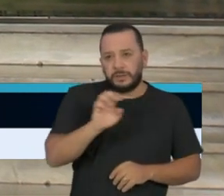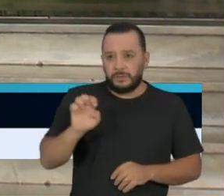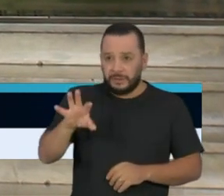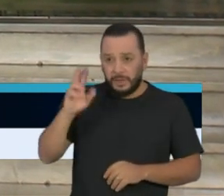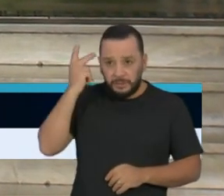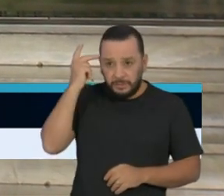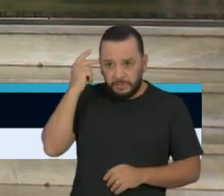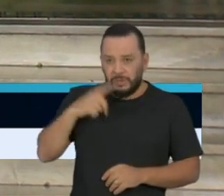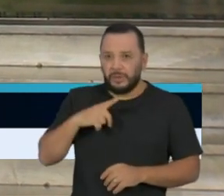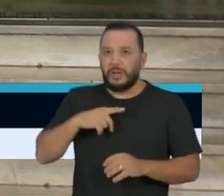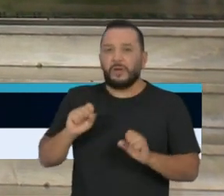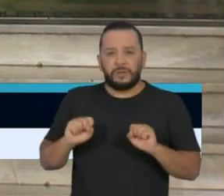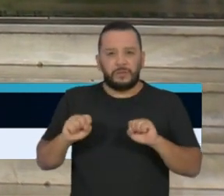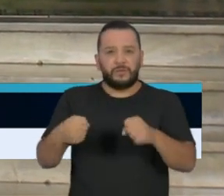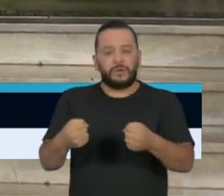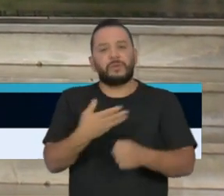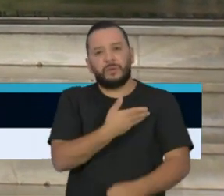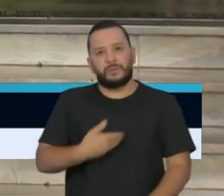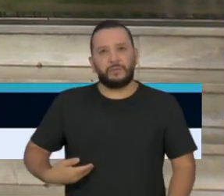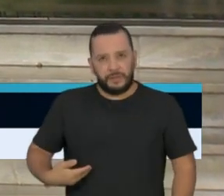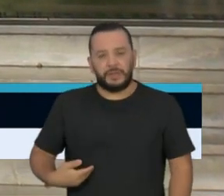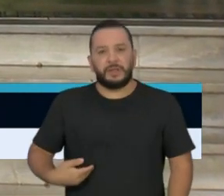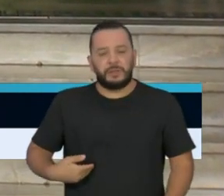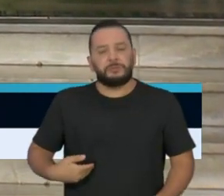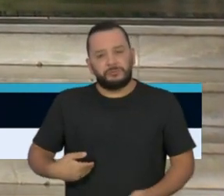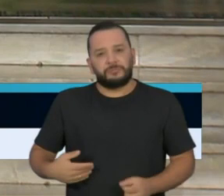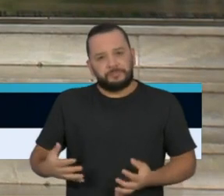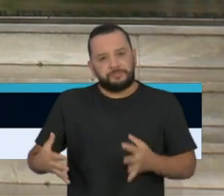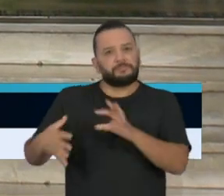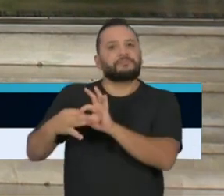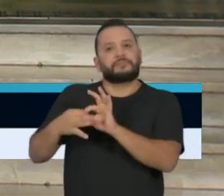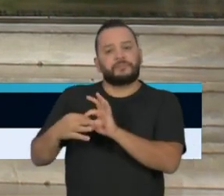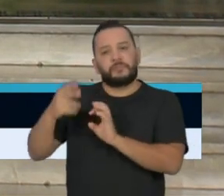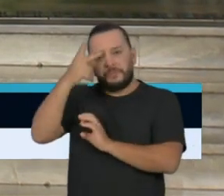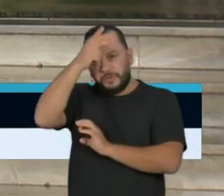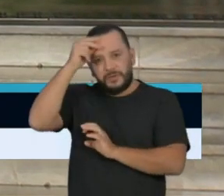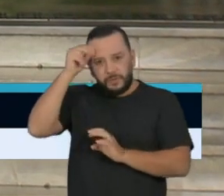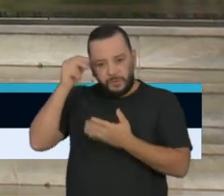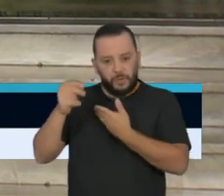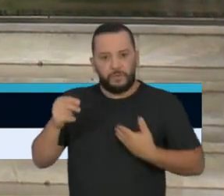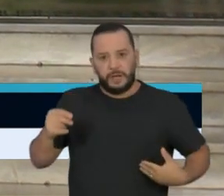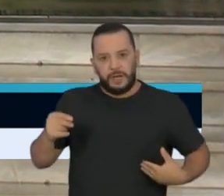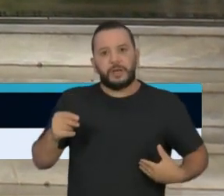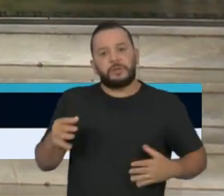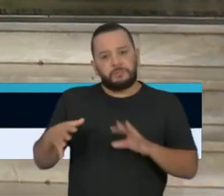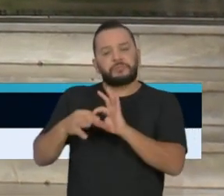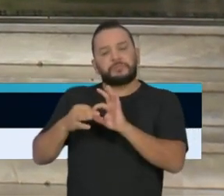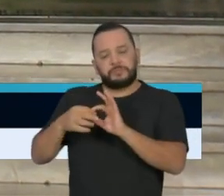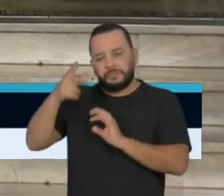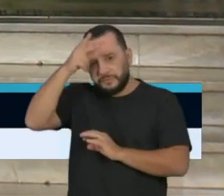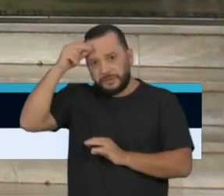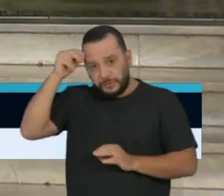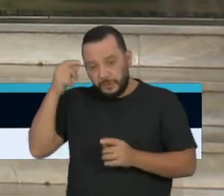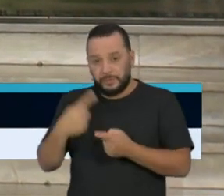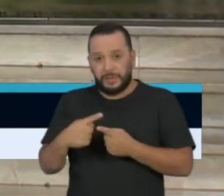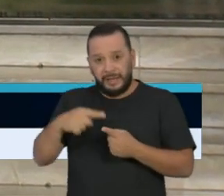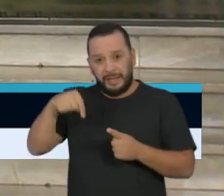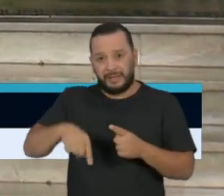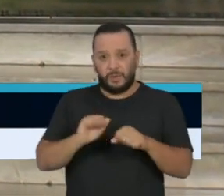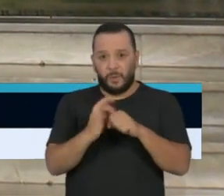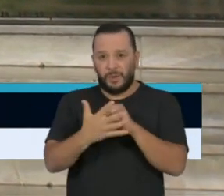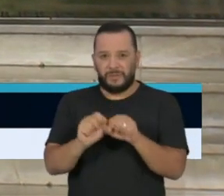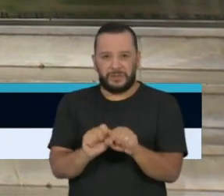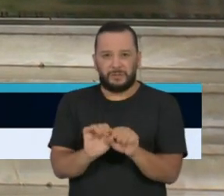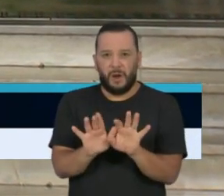O esforço conjunto que o Governo do Estado vem fazendo com a Prefeitura da capital de São Paulo, que é o epicentro do epicentro das ocorrências